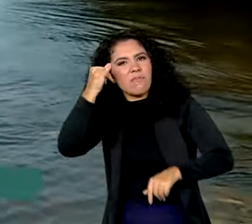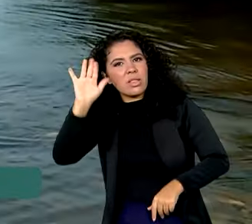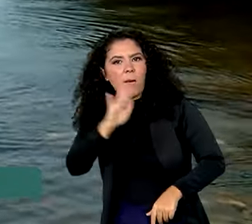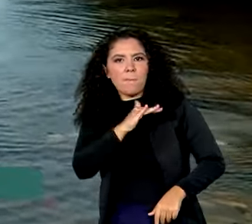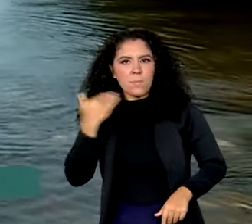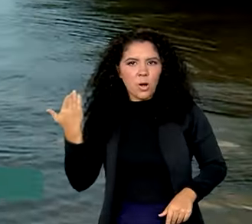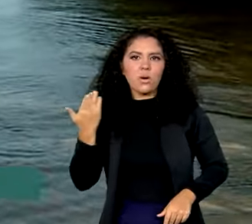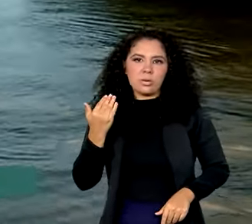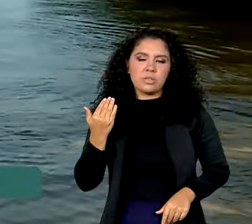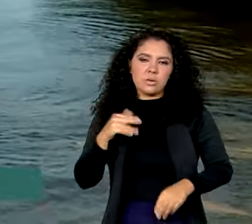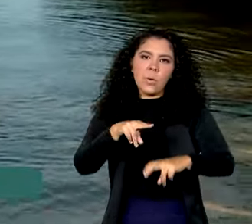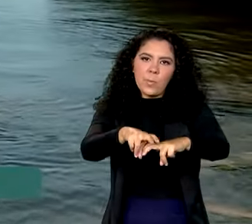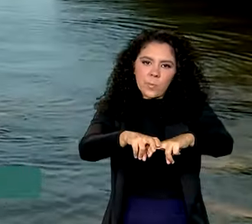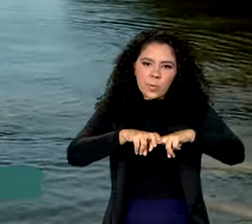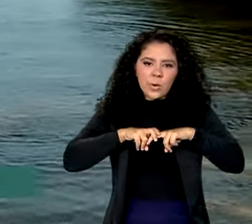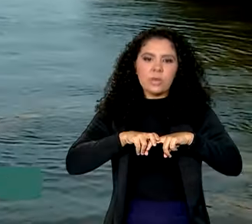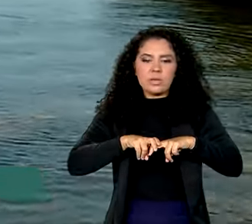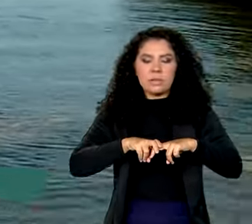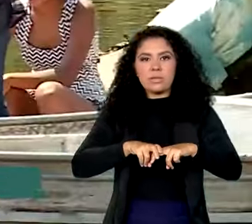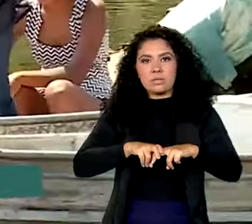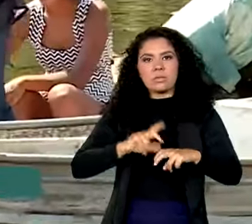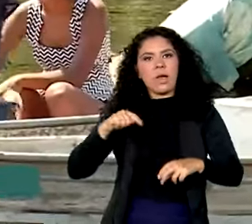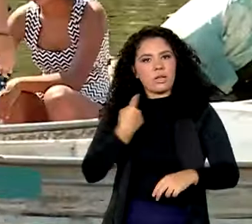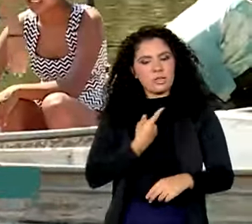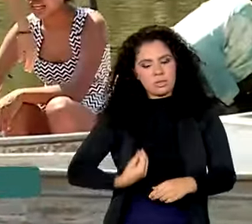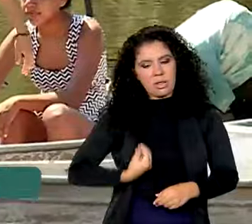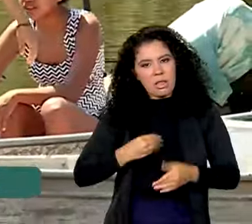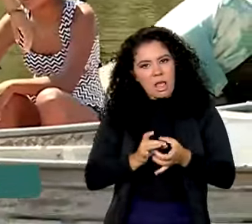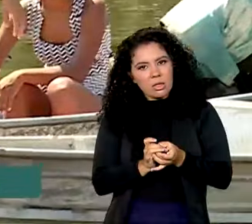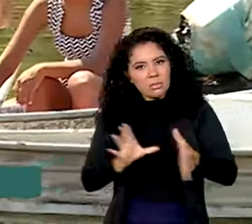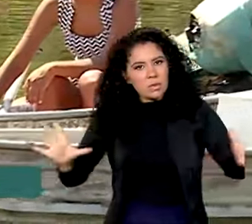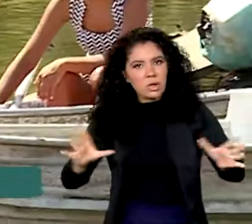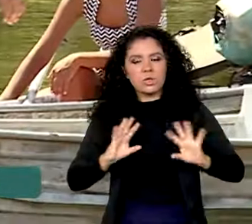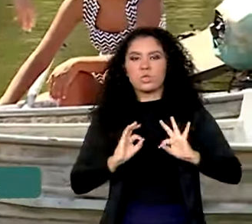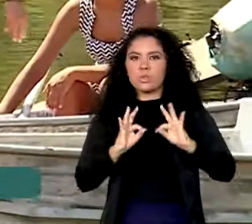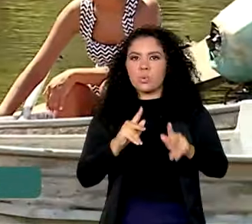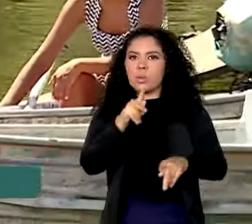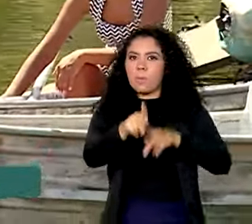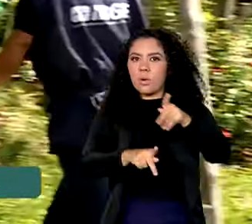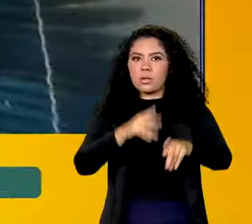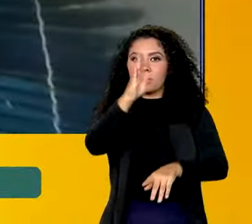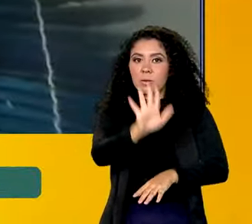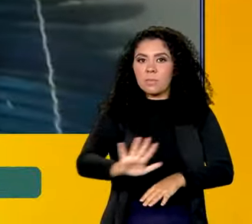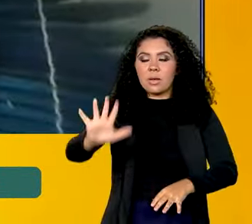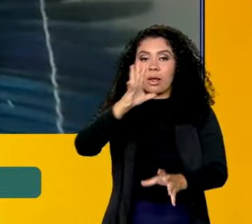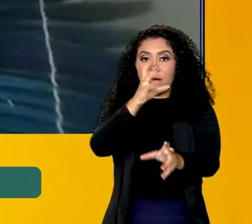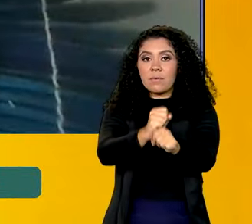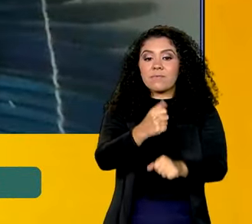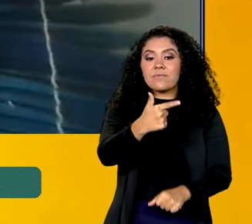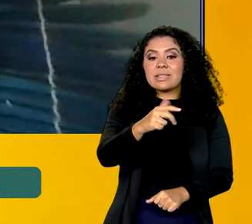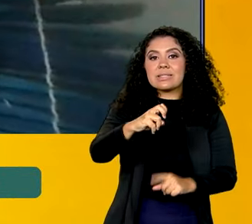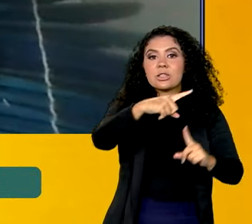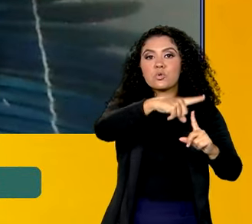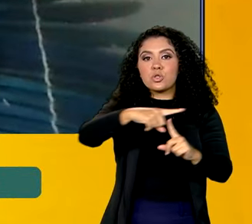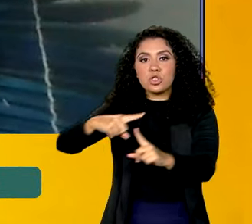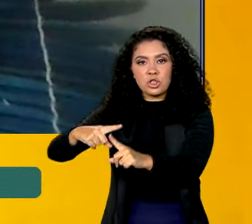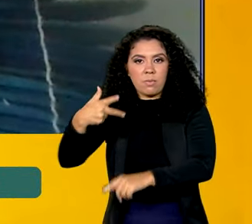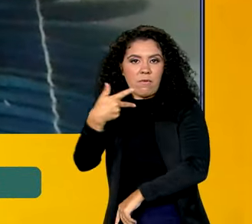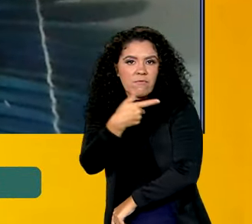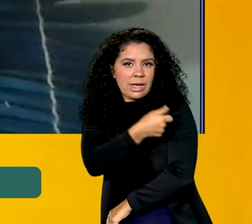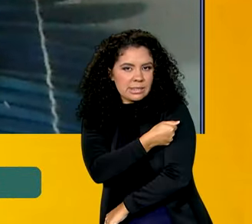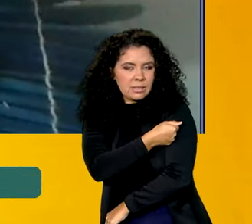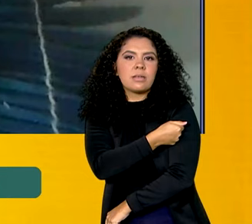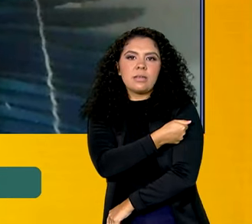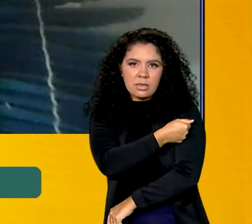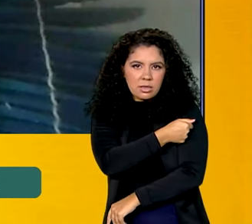estamos empiados para isso. Serão colocados à disposição de toda a população indígena brasileira 25 imunizantes diferentes em